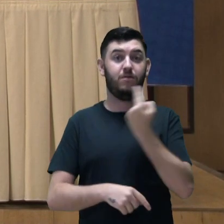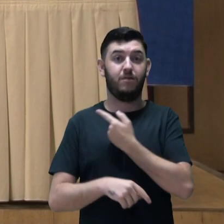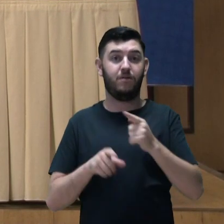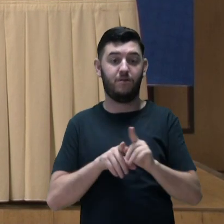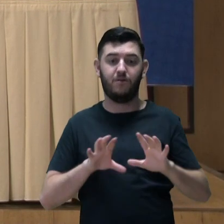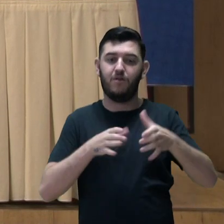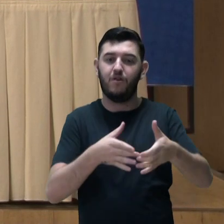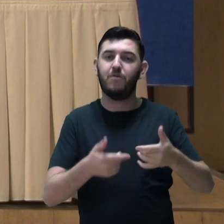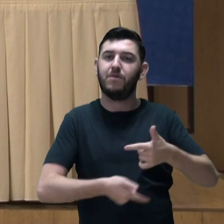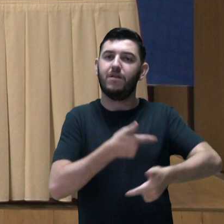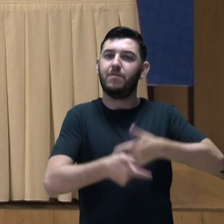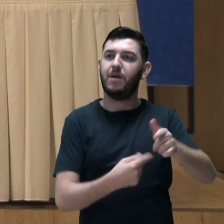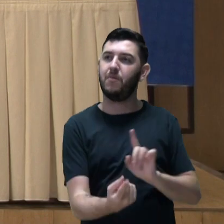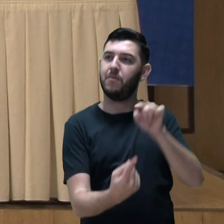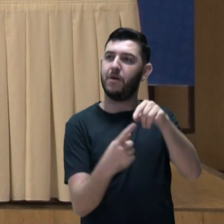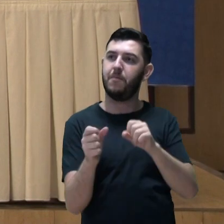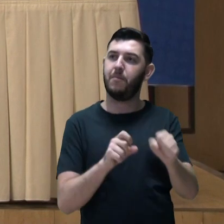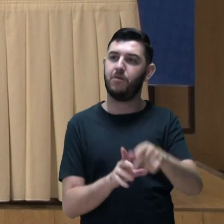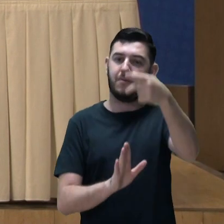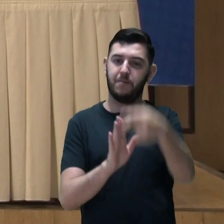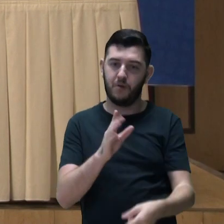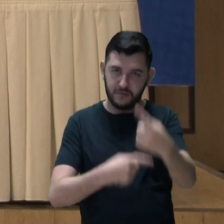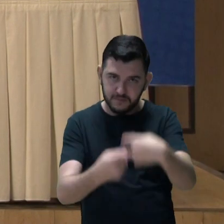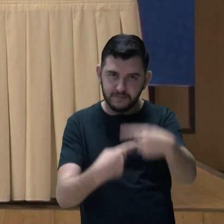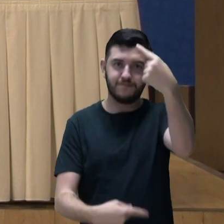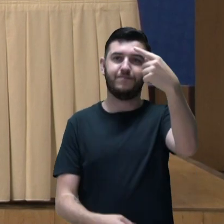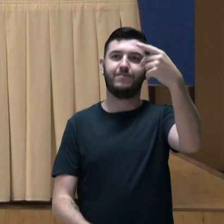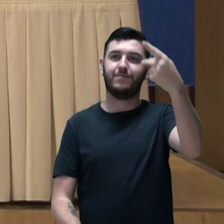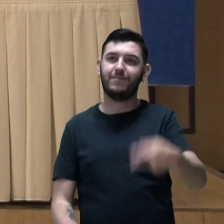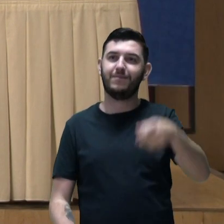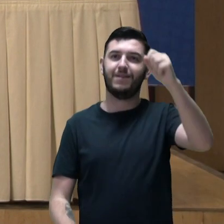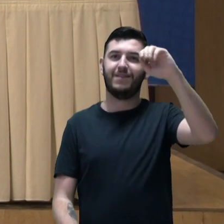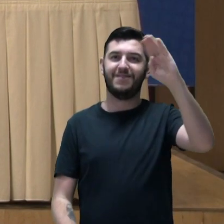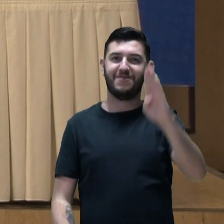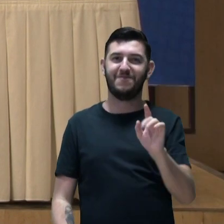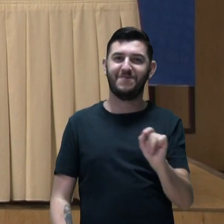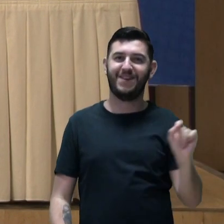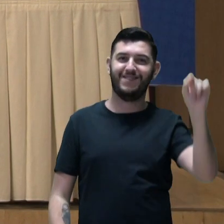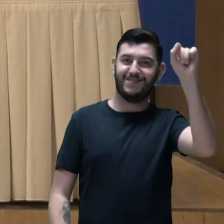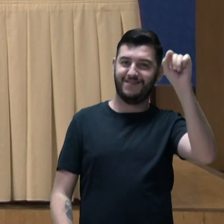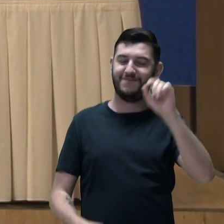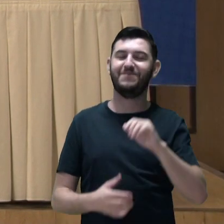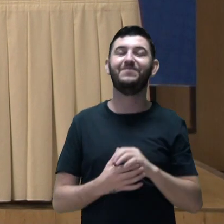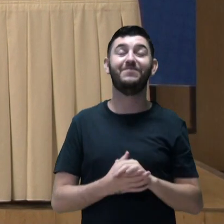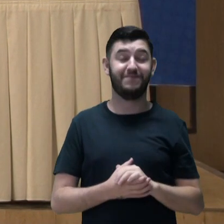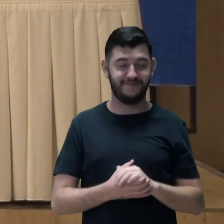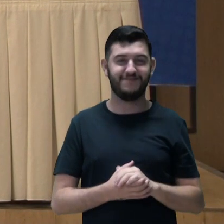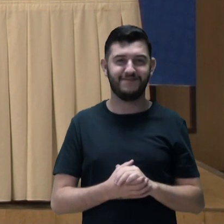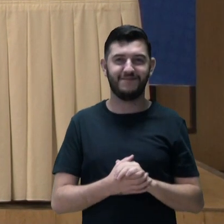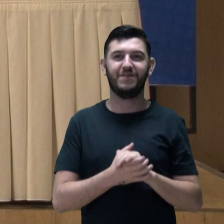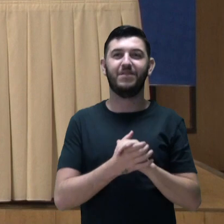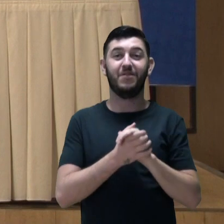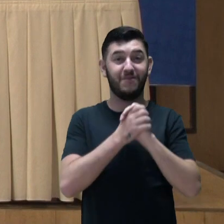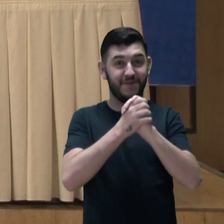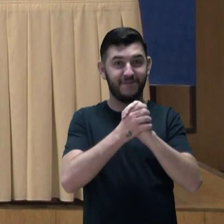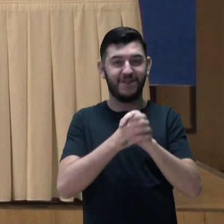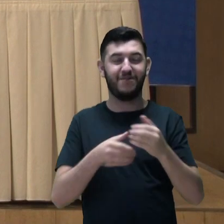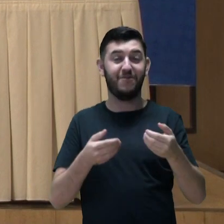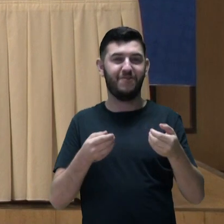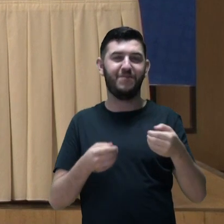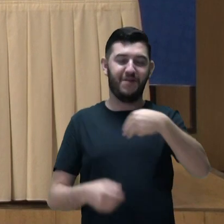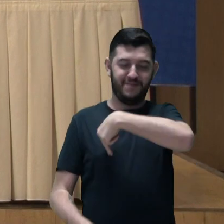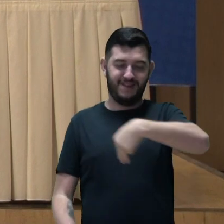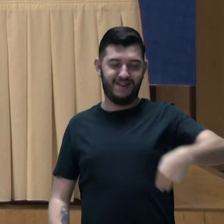e para avançarmos em ações tão importantes para o nosso país. Quero cumprimentar também o ministro de Estado da Cidadania, João